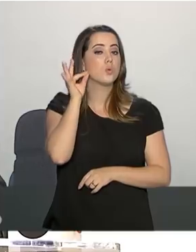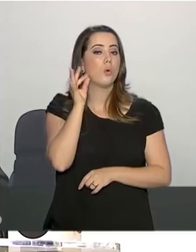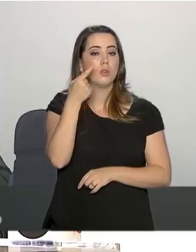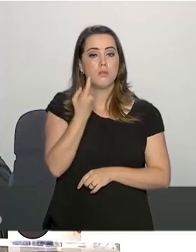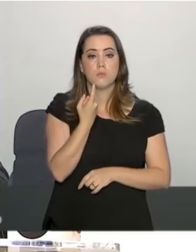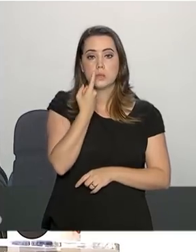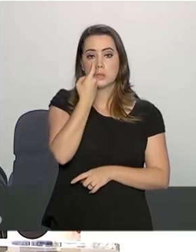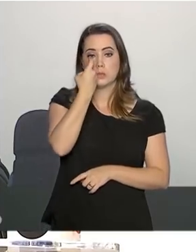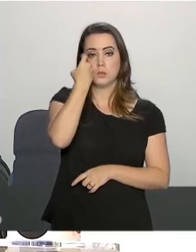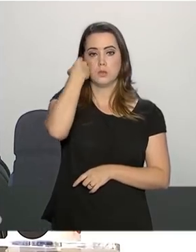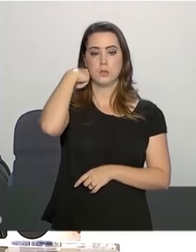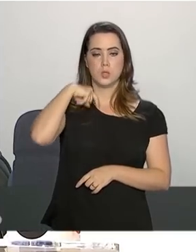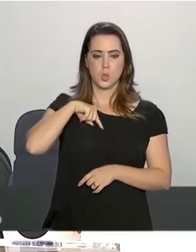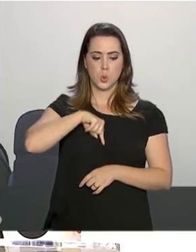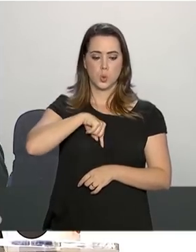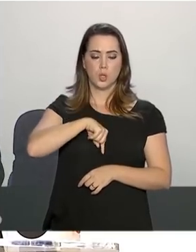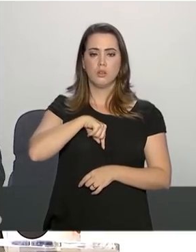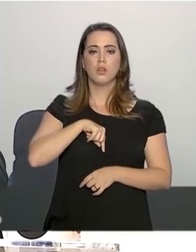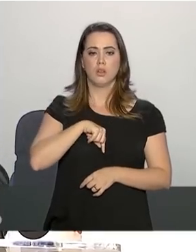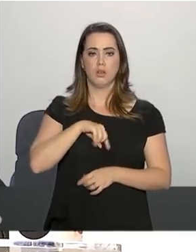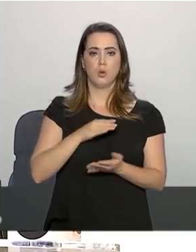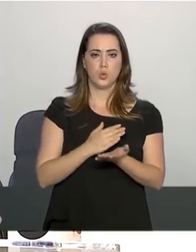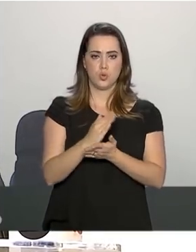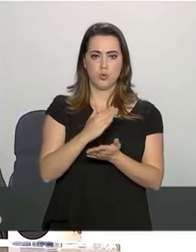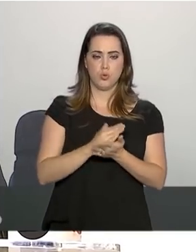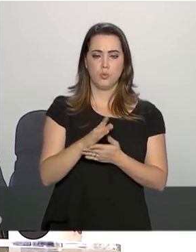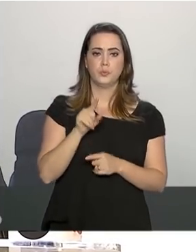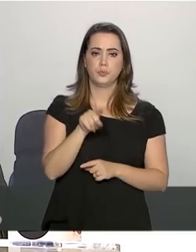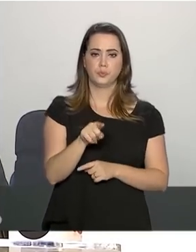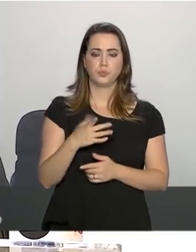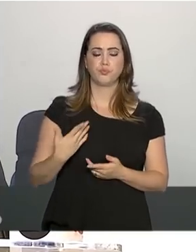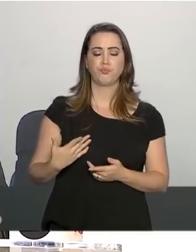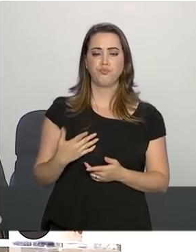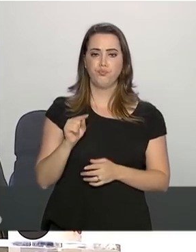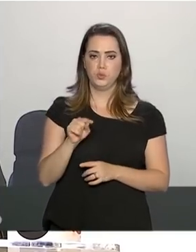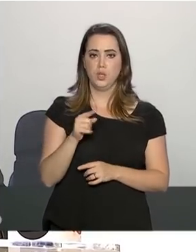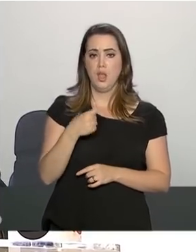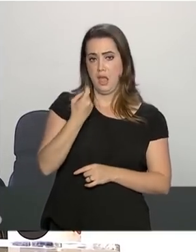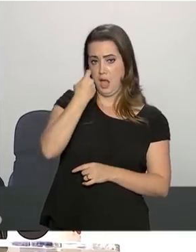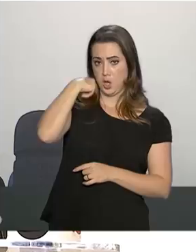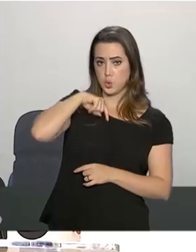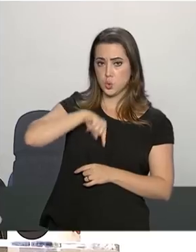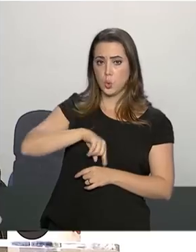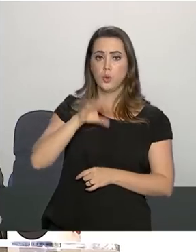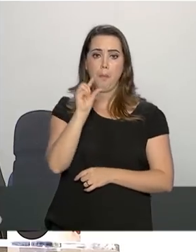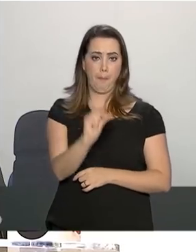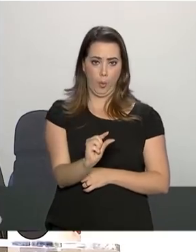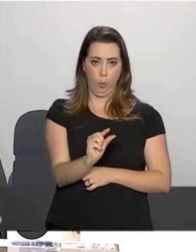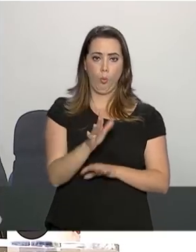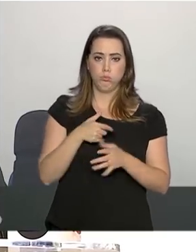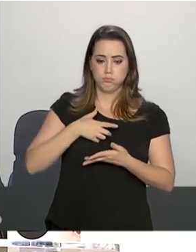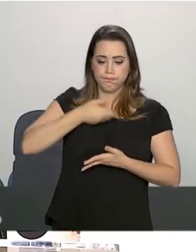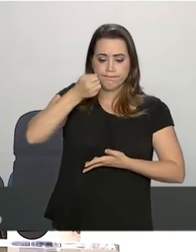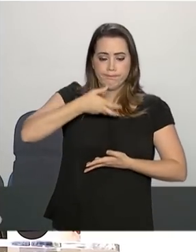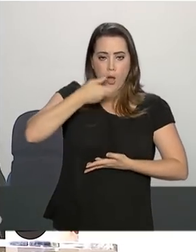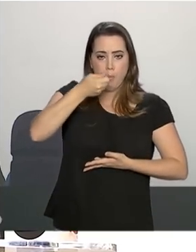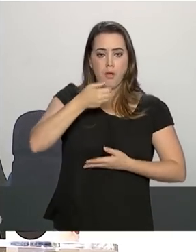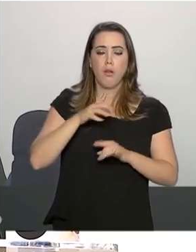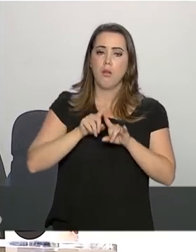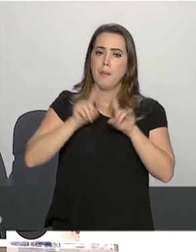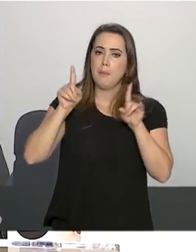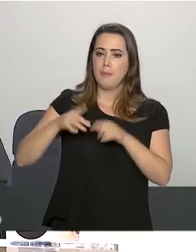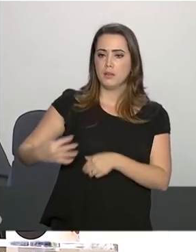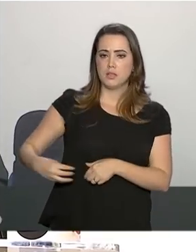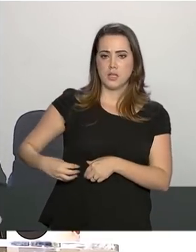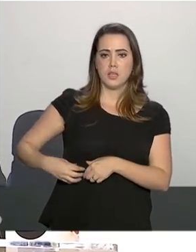estômago? Muito pouco a sonda nasogástrica e o dreno, sim, permanece com muito pouco líquido sendo extraído do